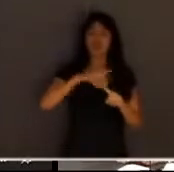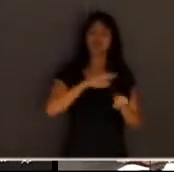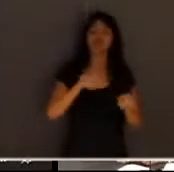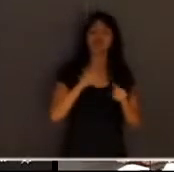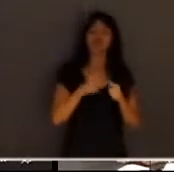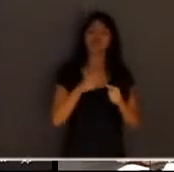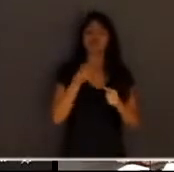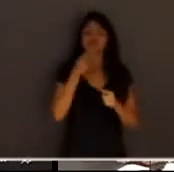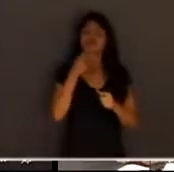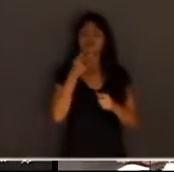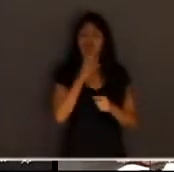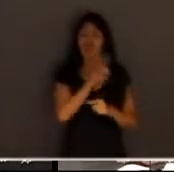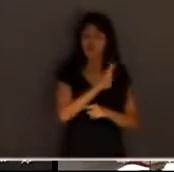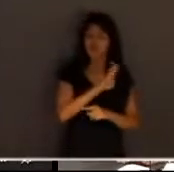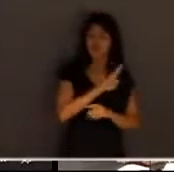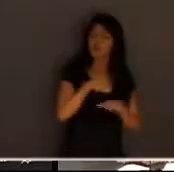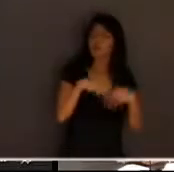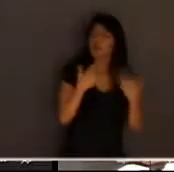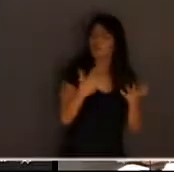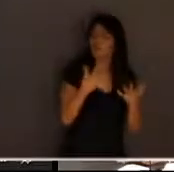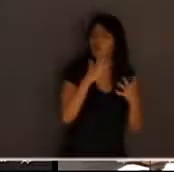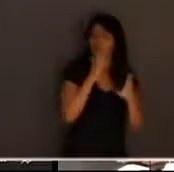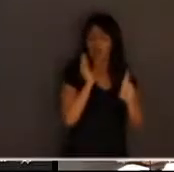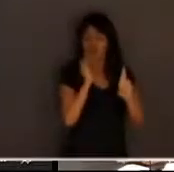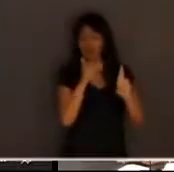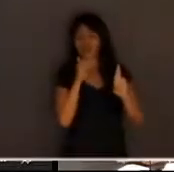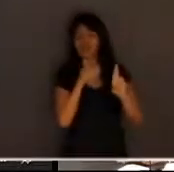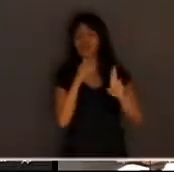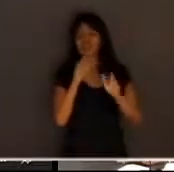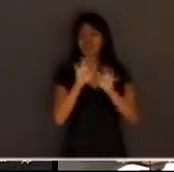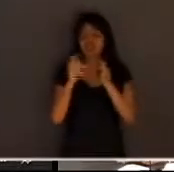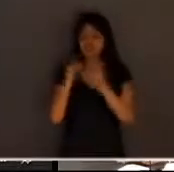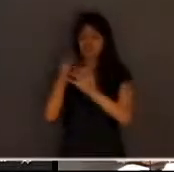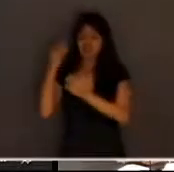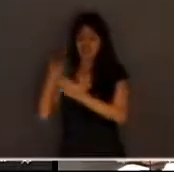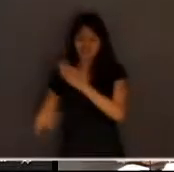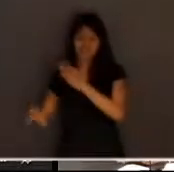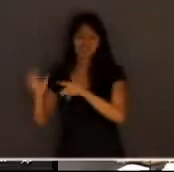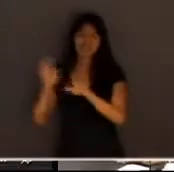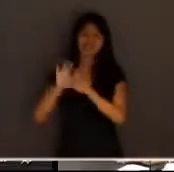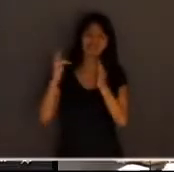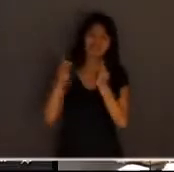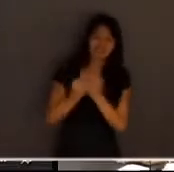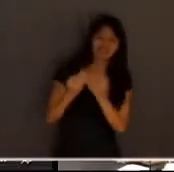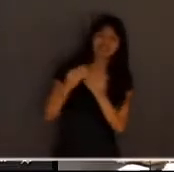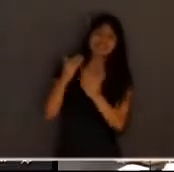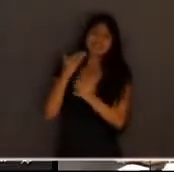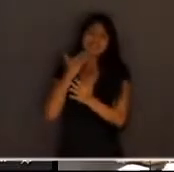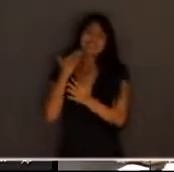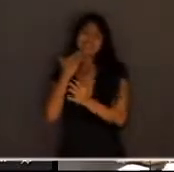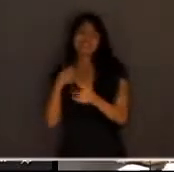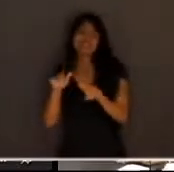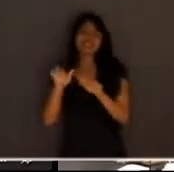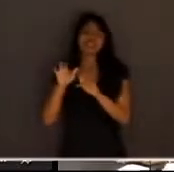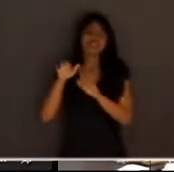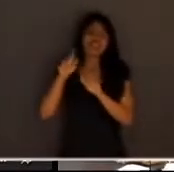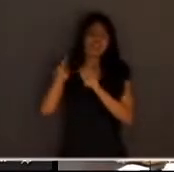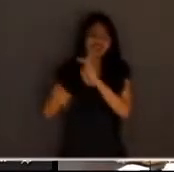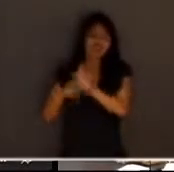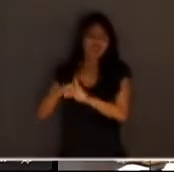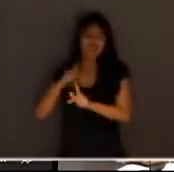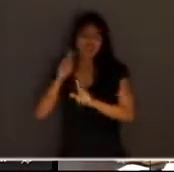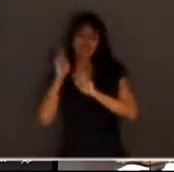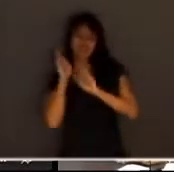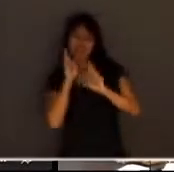da família da vida perdida da família vitimada da sociedade desfalcada da comunidade indignada e mais que isso